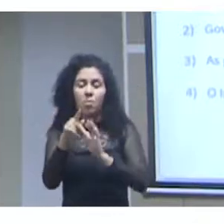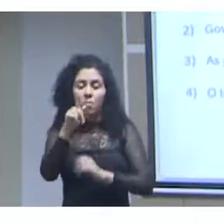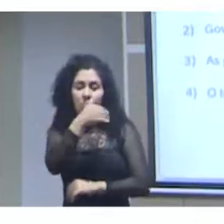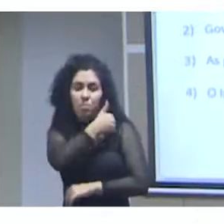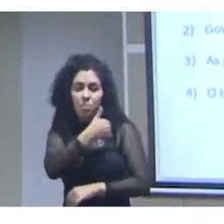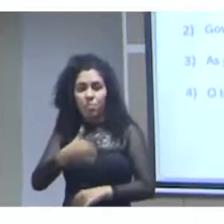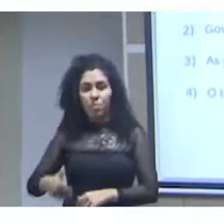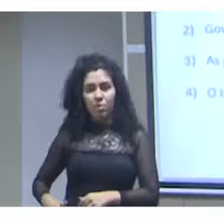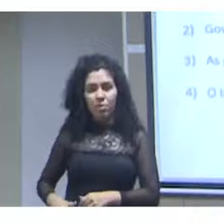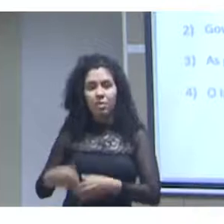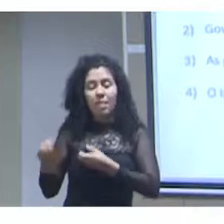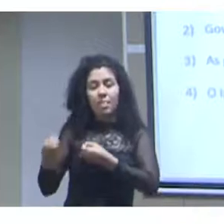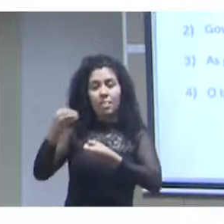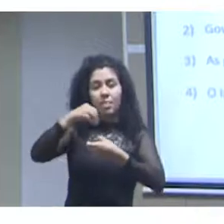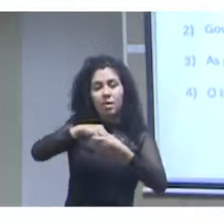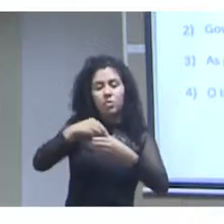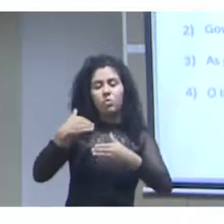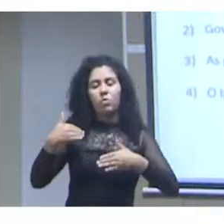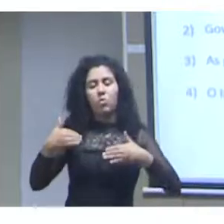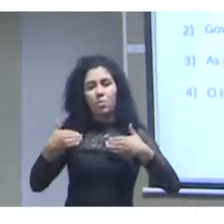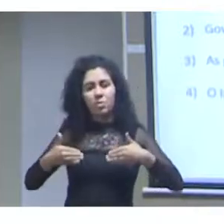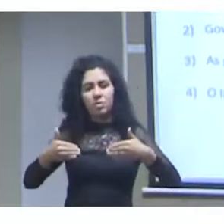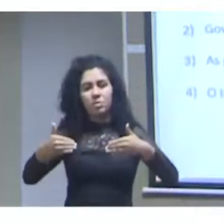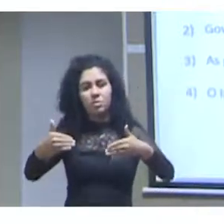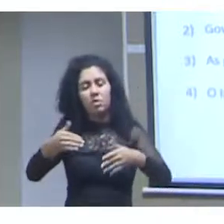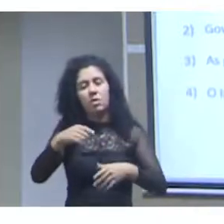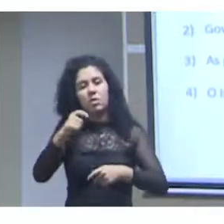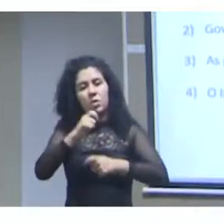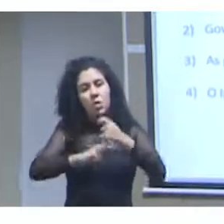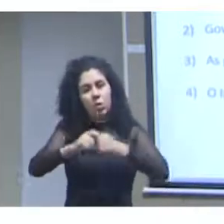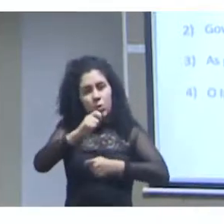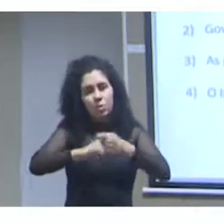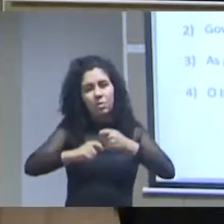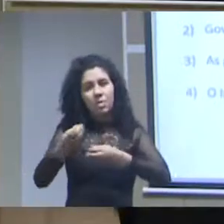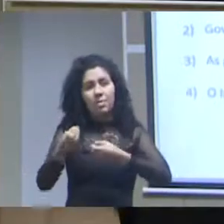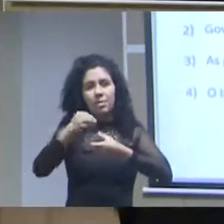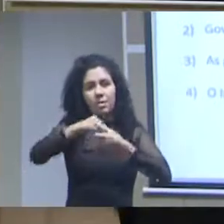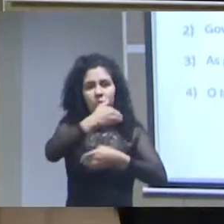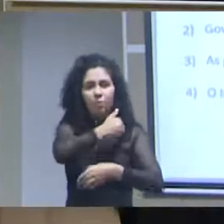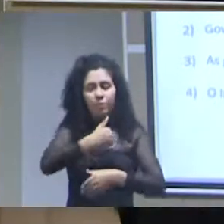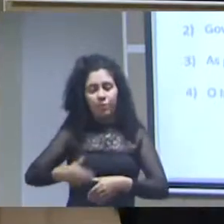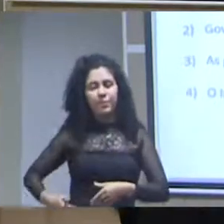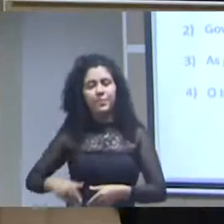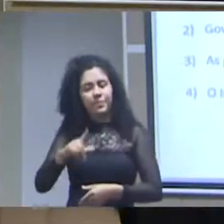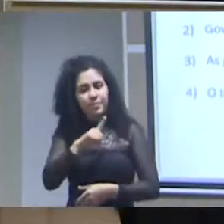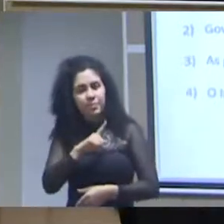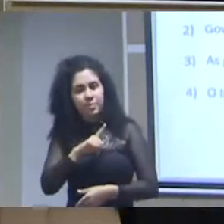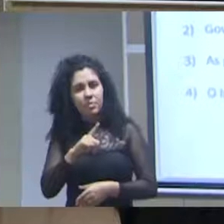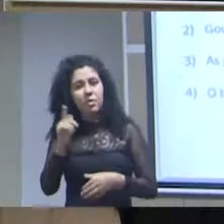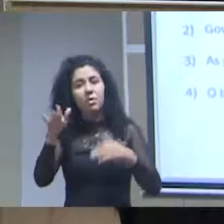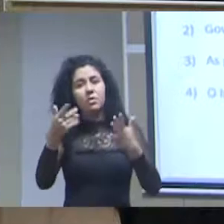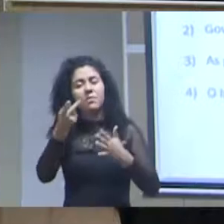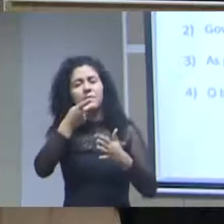uma fundação pública vinculada ao Ministério da Economia então está dentro do governo um pouco sobre as nossas